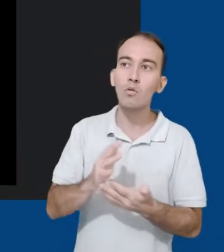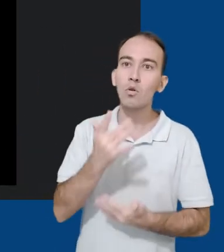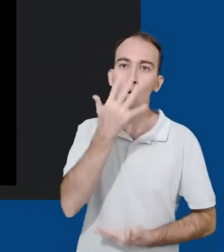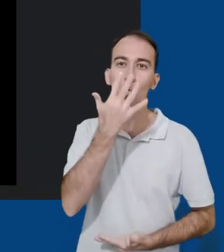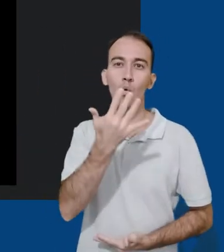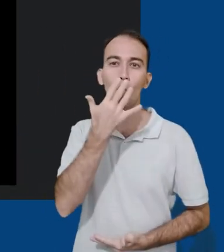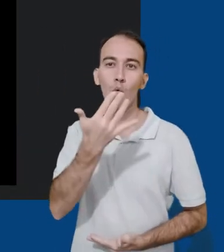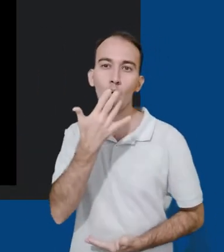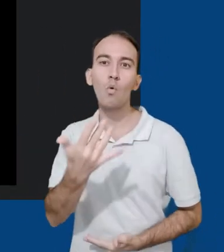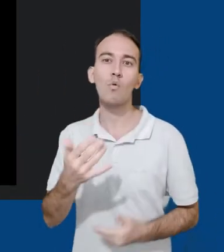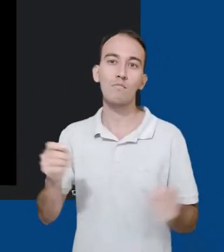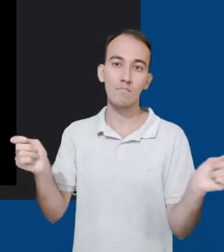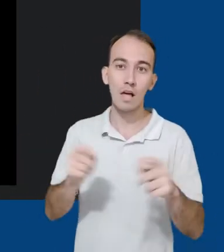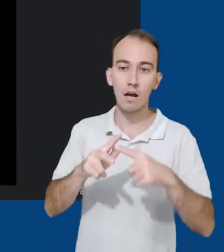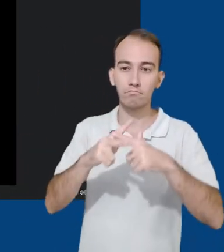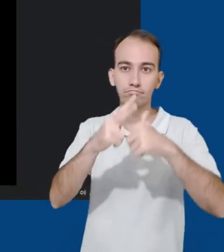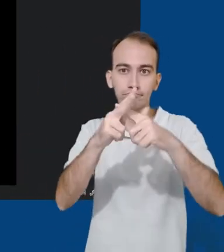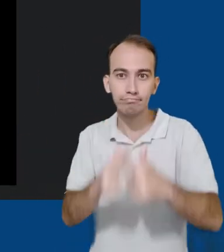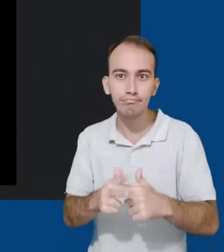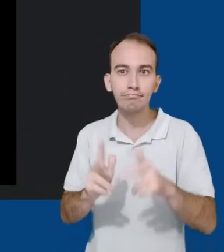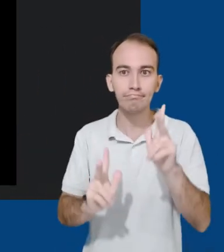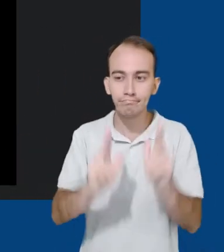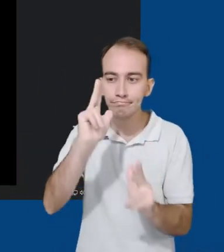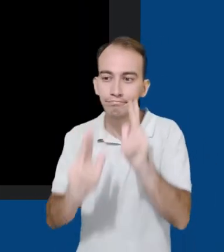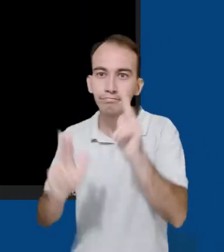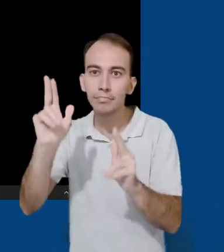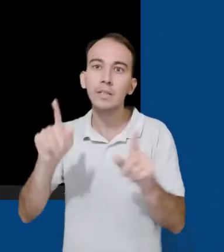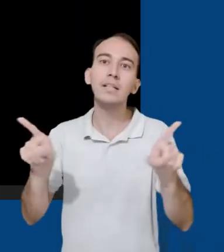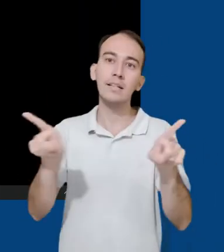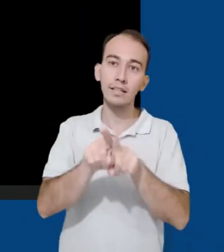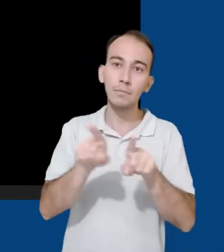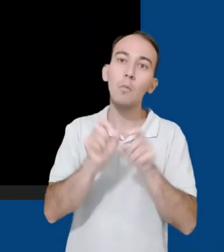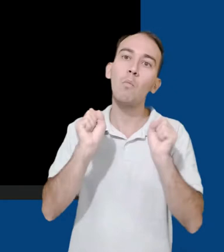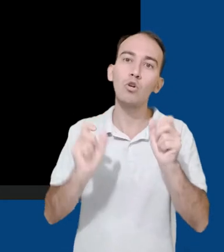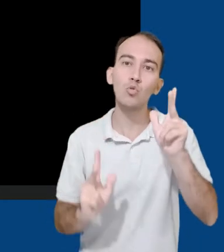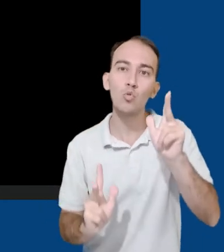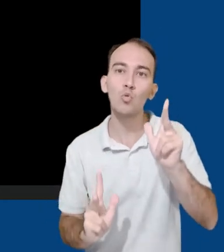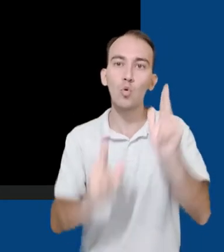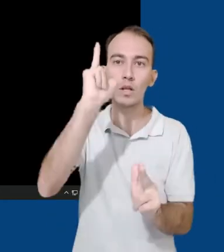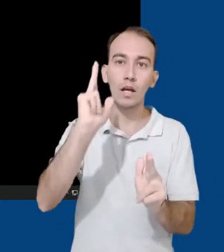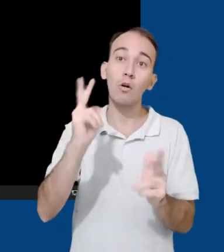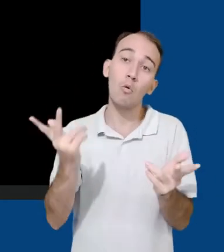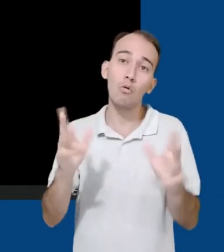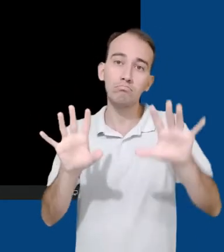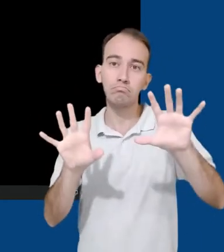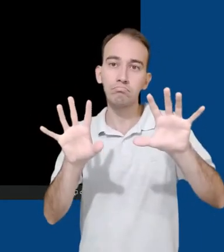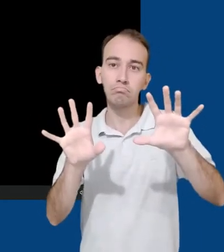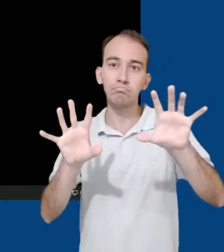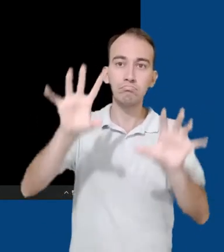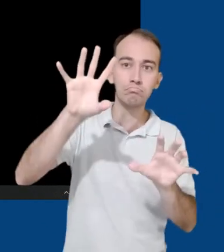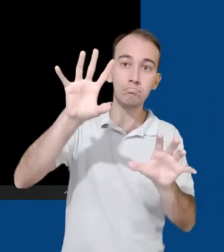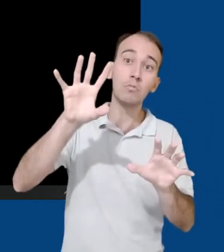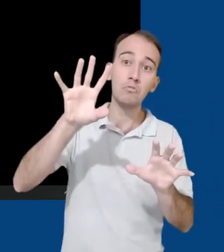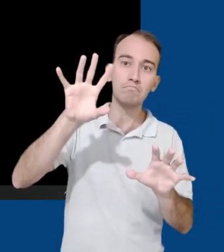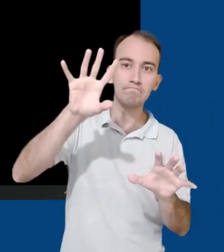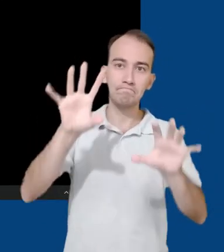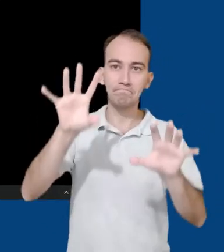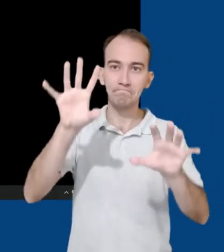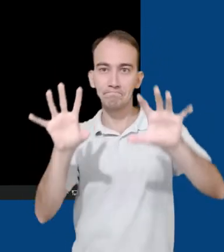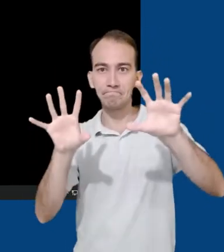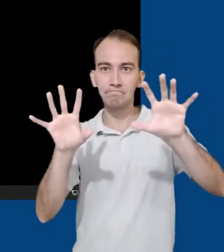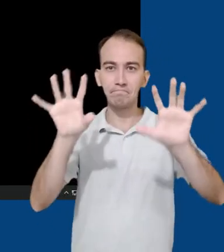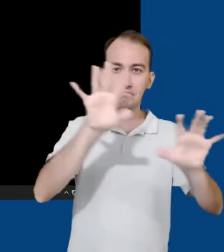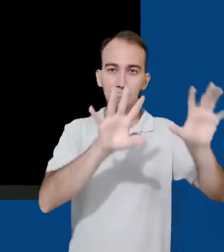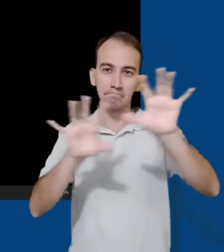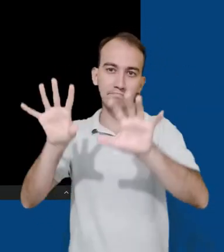Ajustes de tonalidade e cor. E também podemos cortar, girar e endireitar a